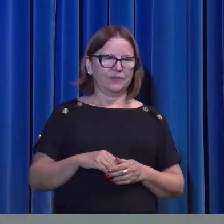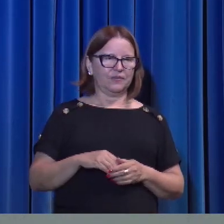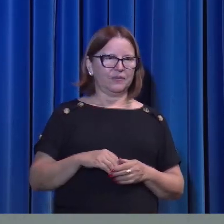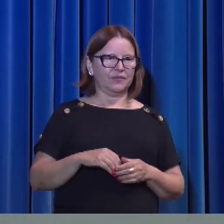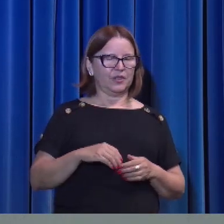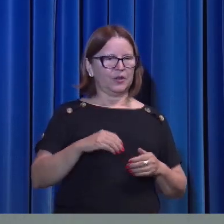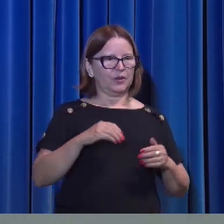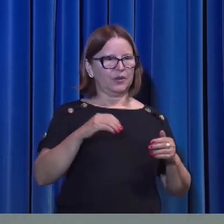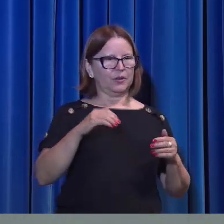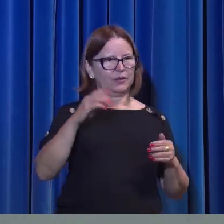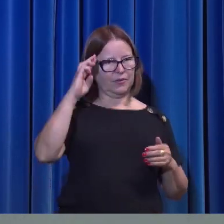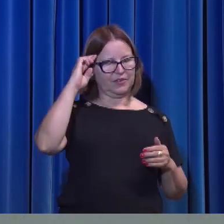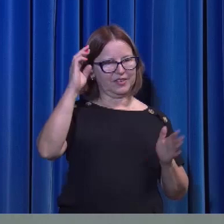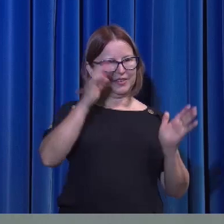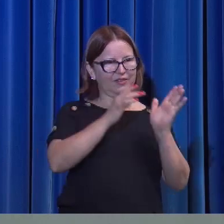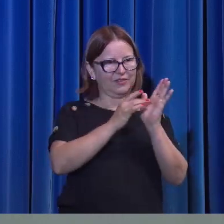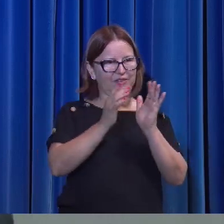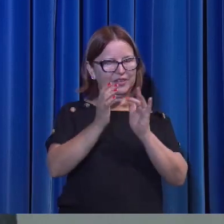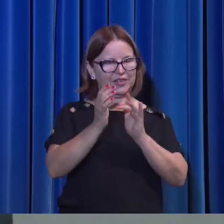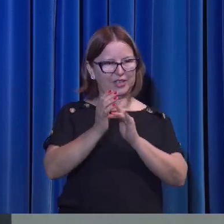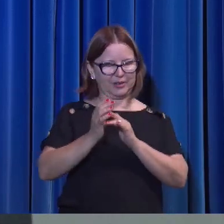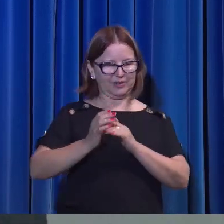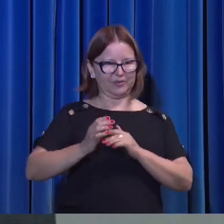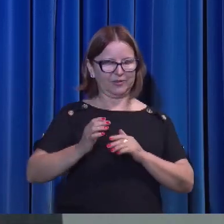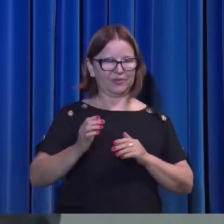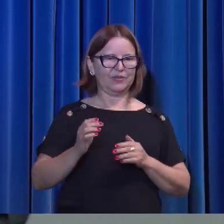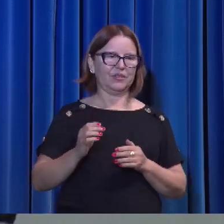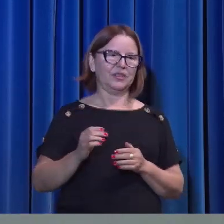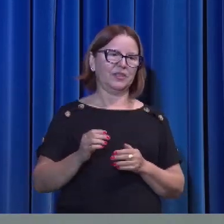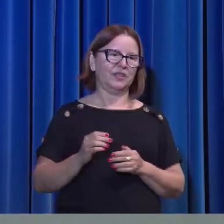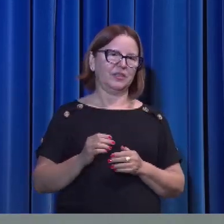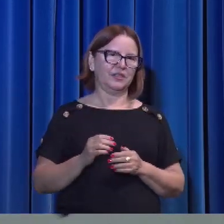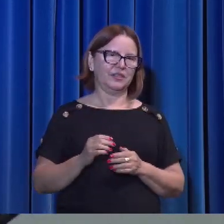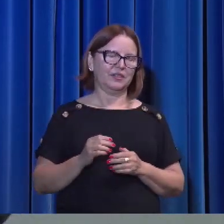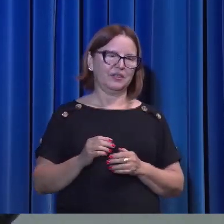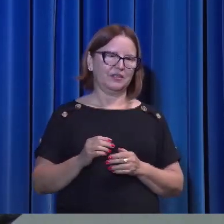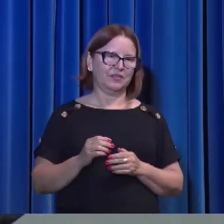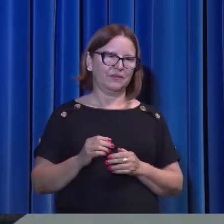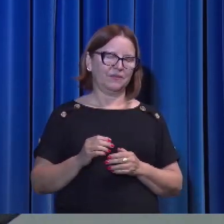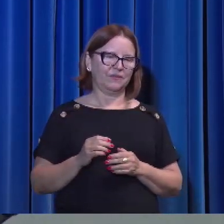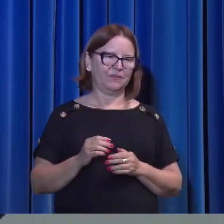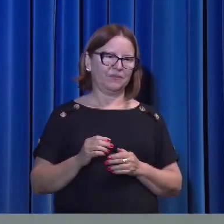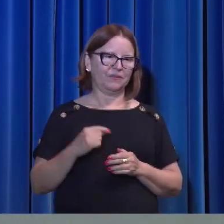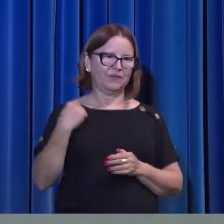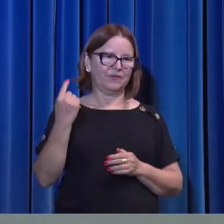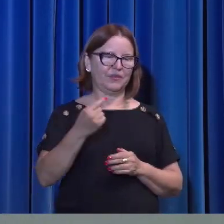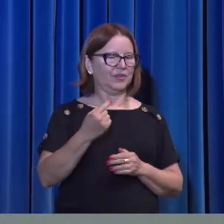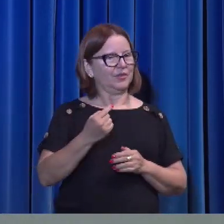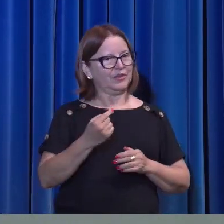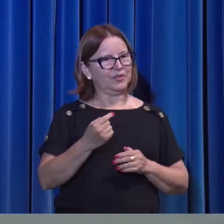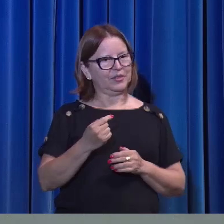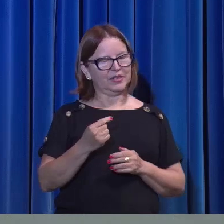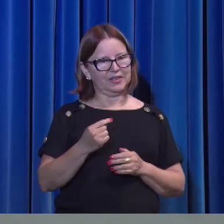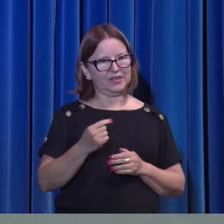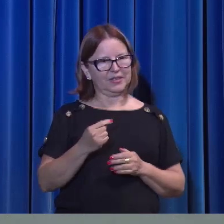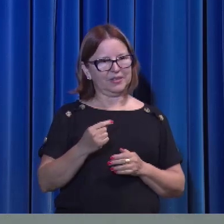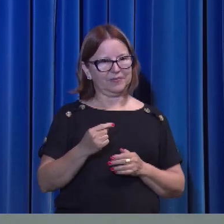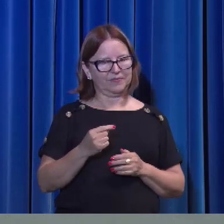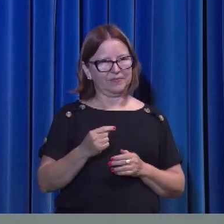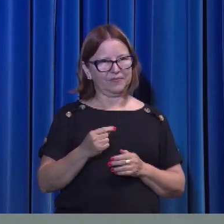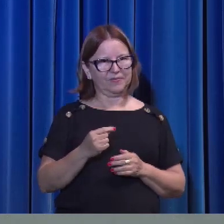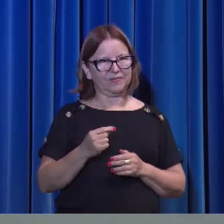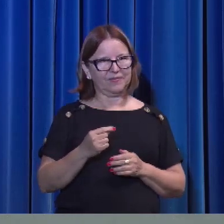que é dado a nós e desenvolvido pelo Espírito Santo no restante do Novo Testamento. Então a gente pode